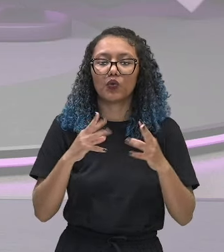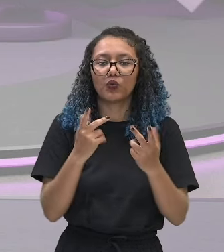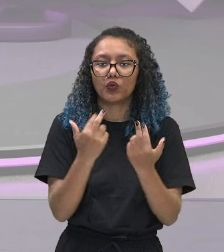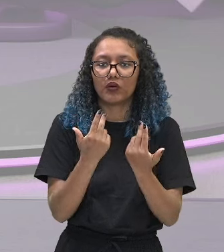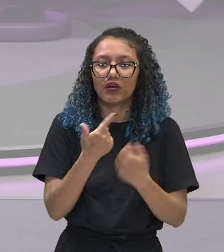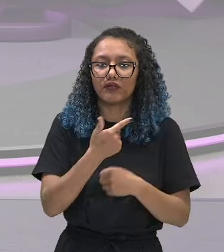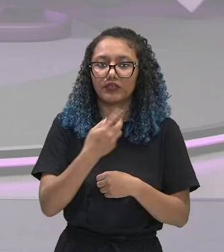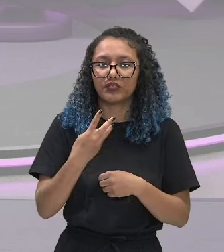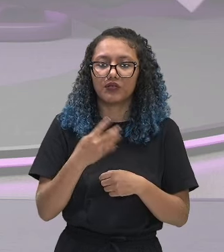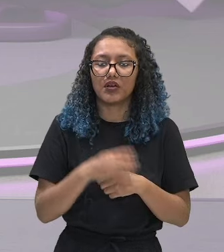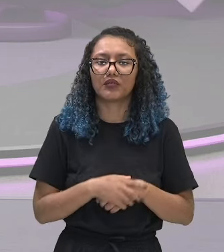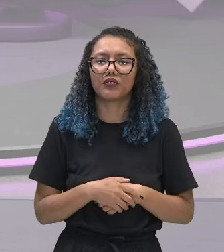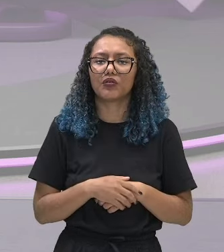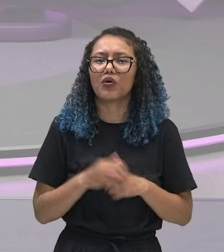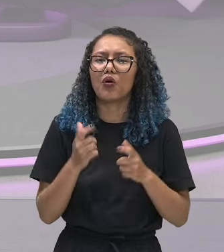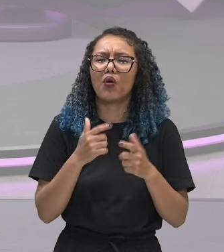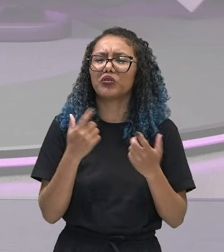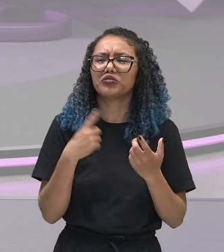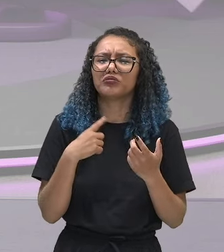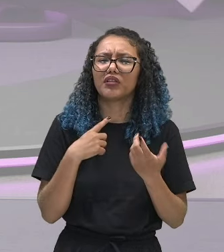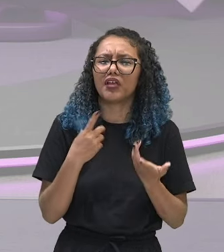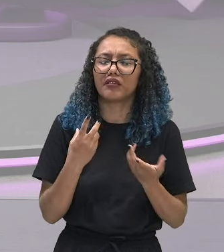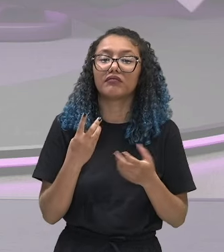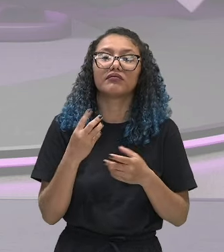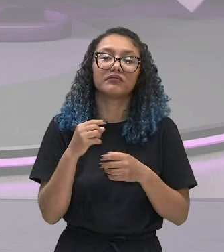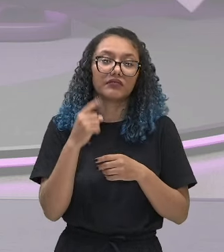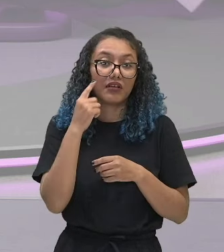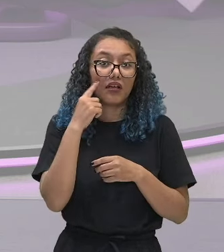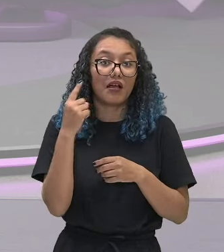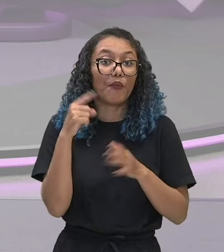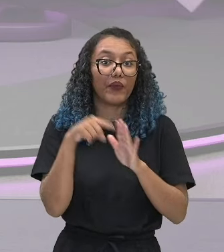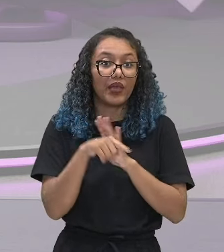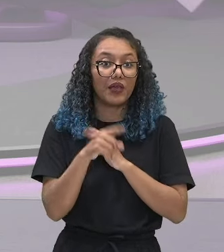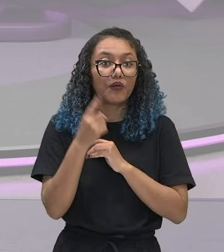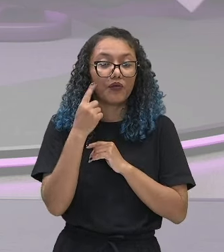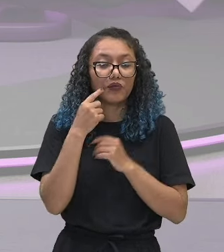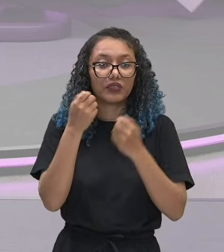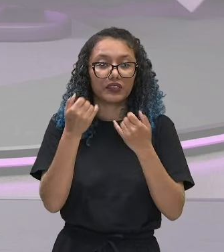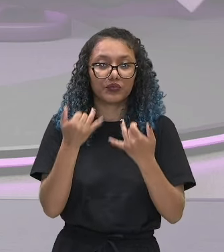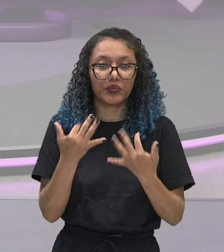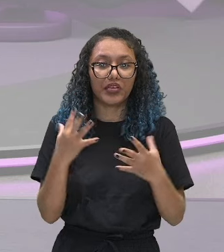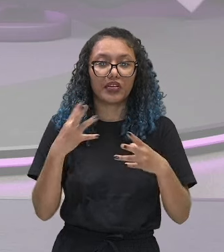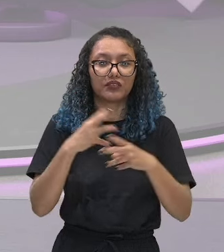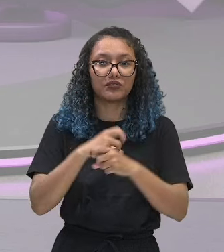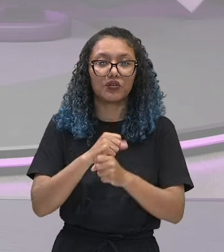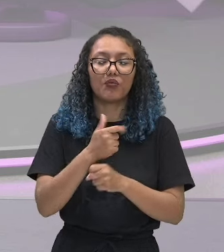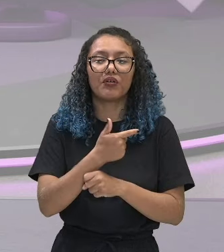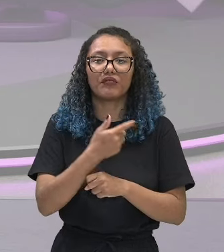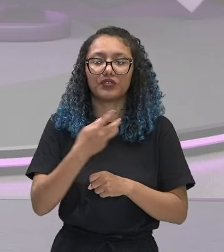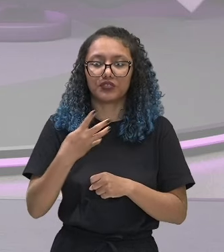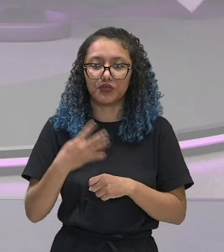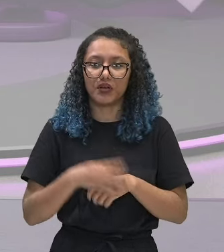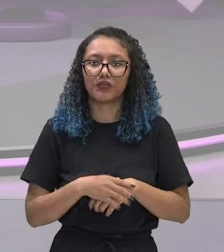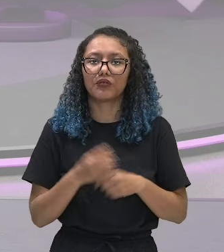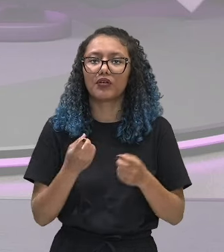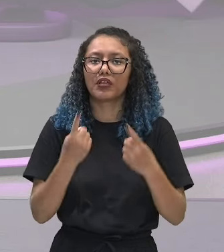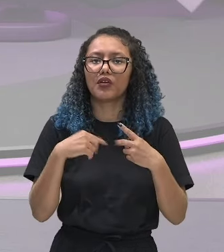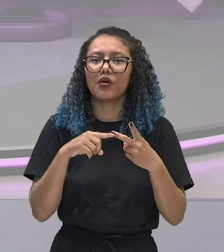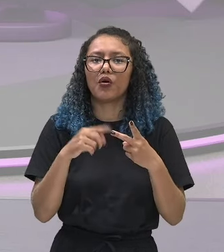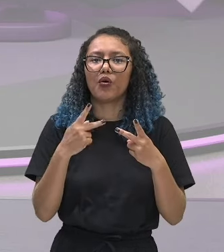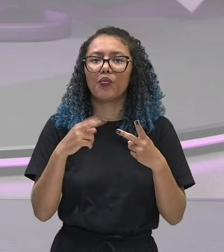Da onde que eu tirei isso? Lá na questão está dizendo. A soma dos três termos é 24. E o produto é